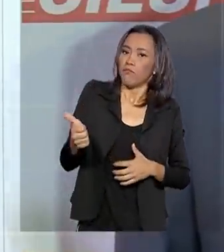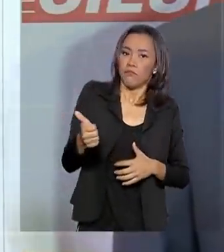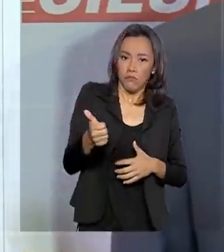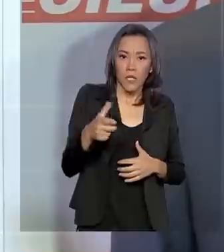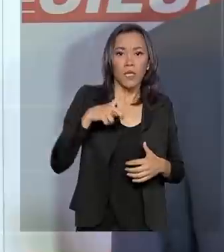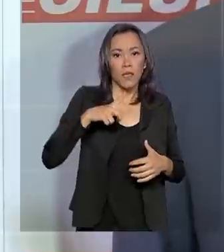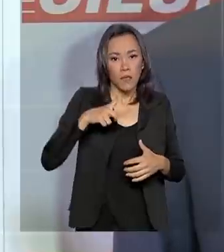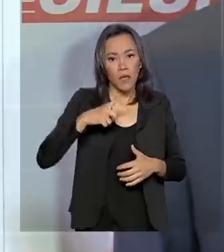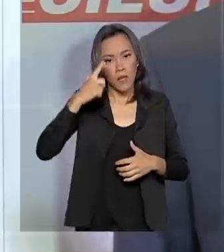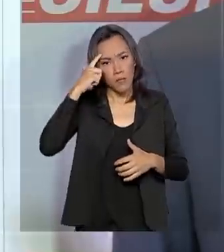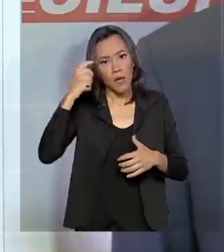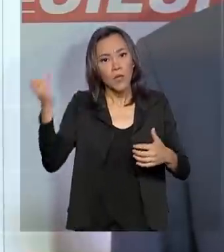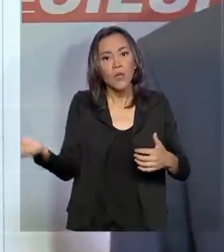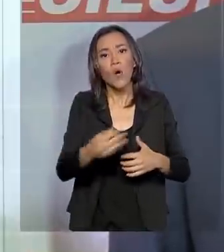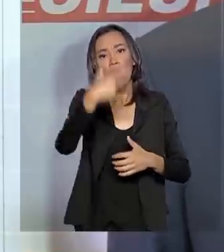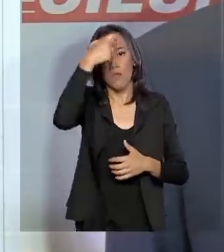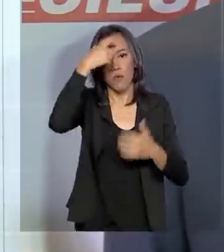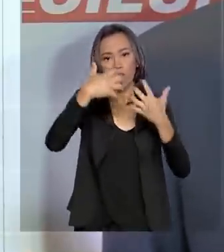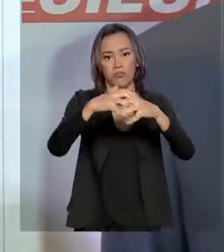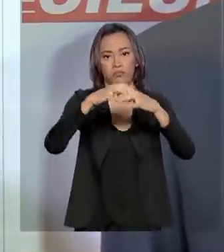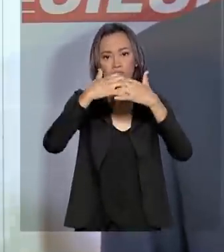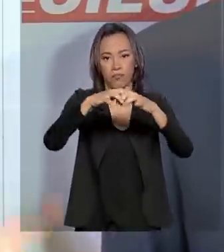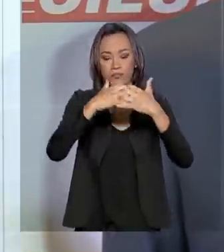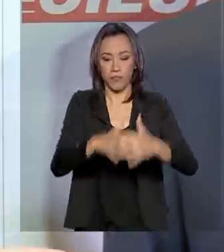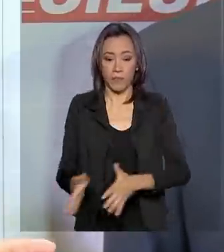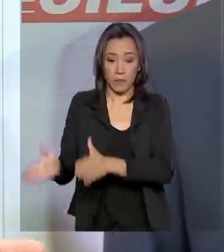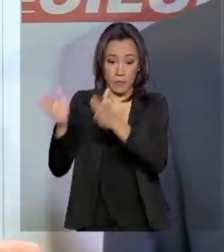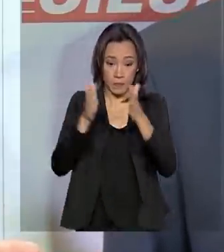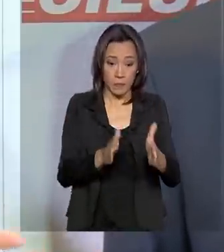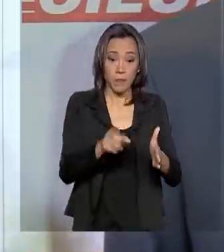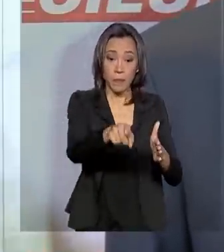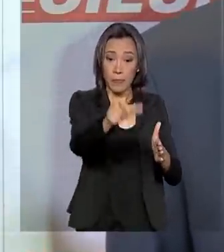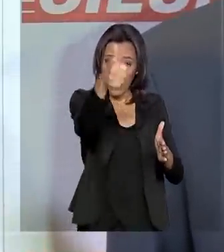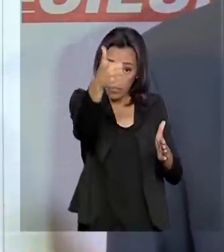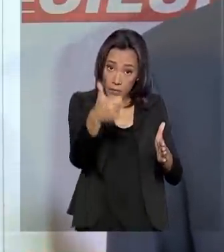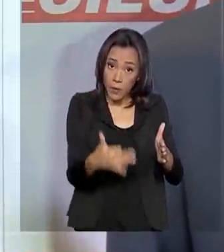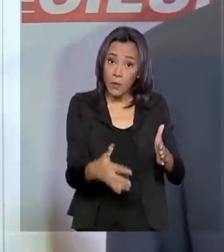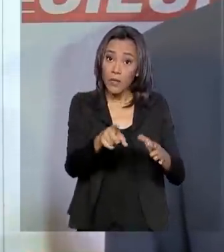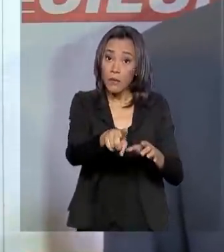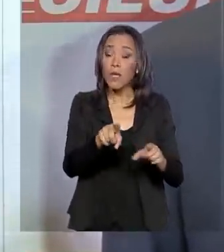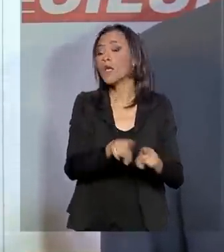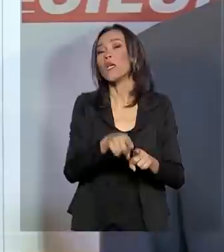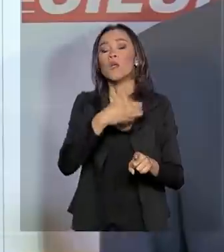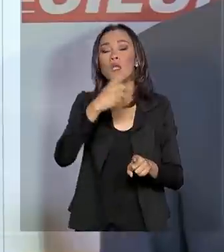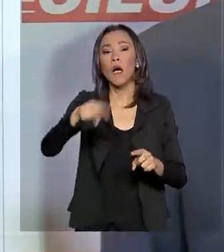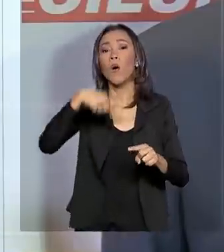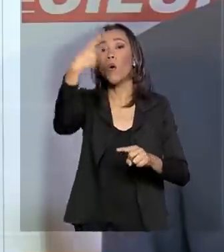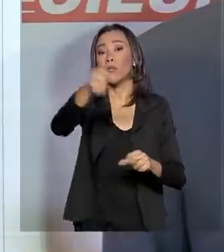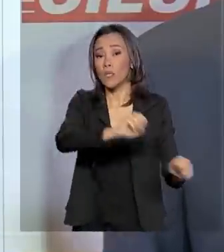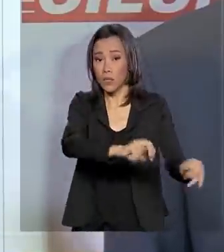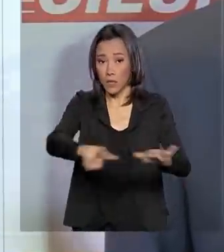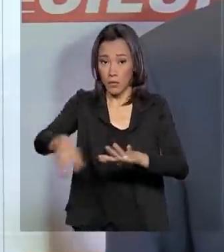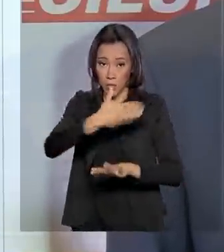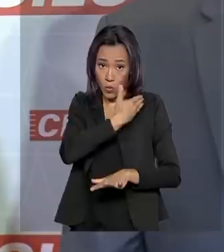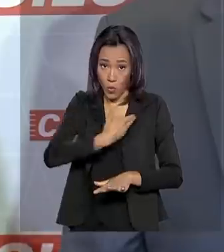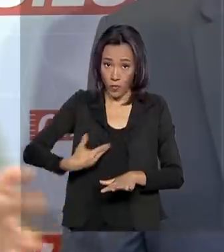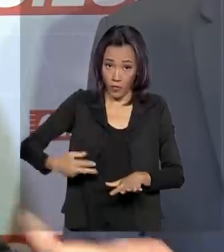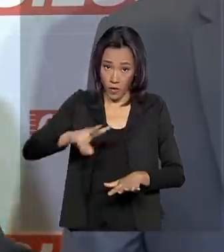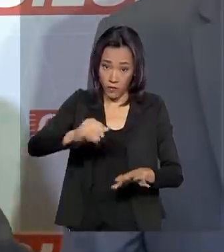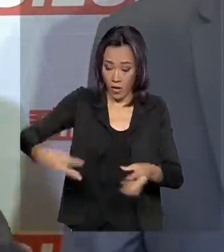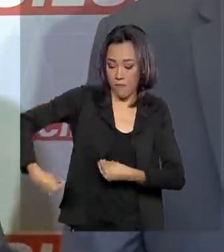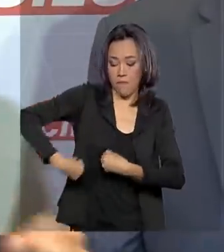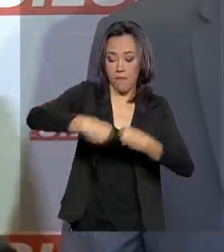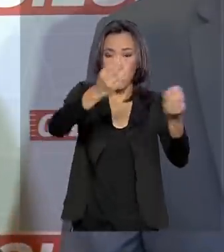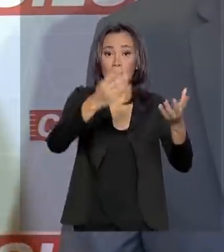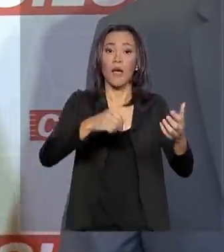construtiva surgindo. Guedes também adiantou que na semana que vem o governo deve enviar ao Congresso Nacional a reforma tributária. Vamos